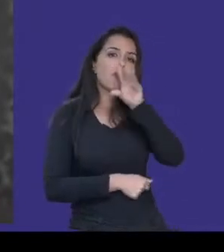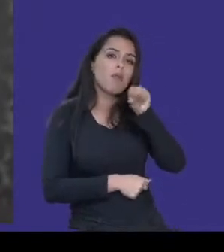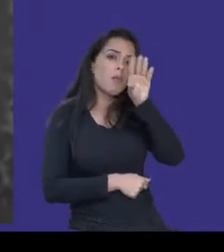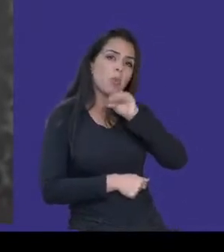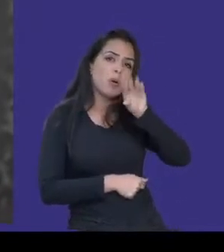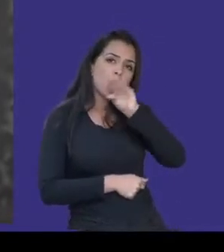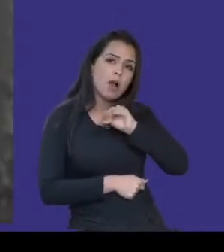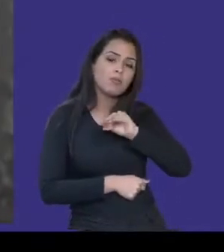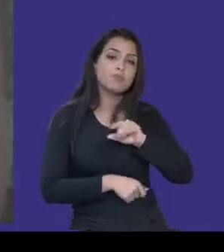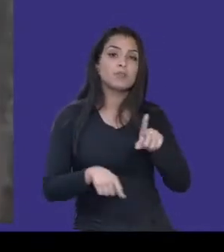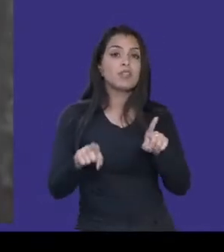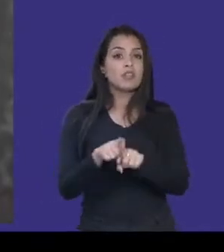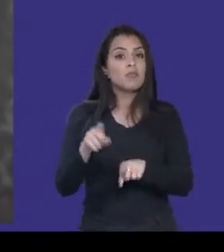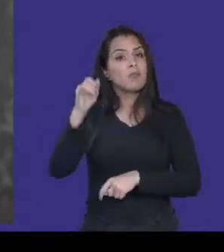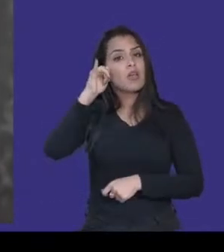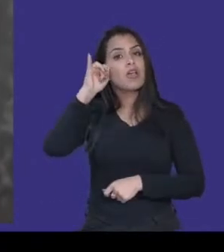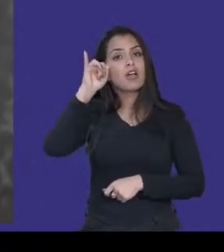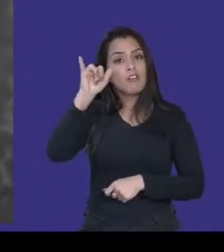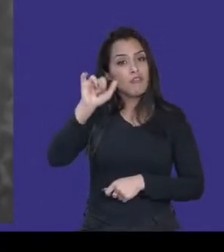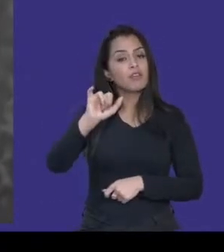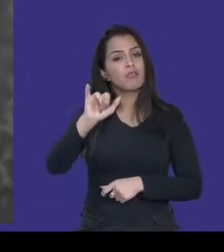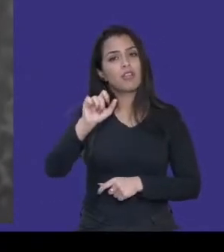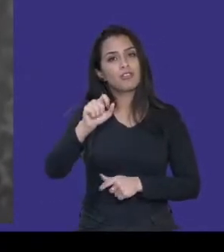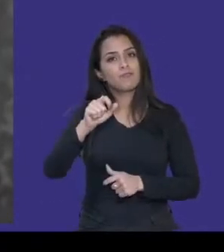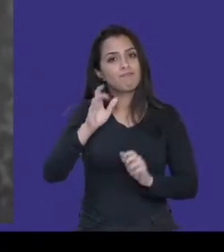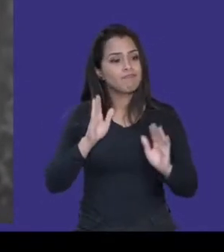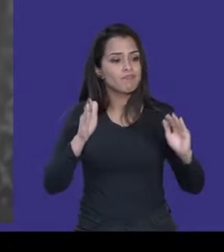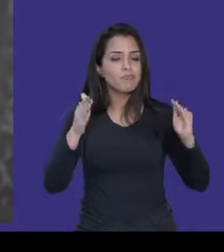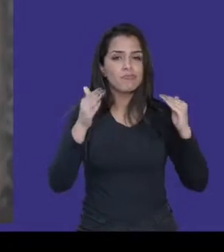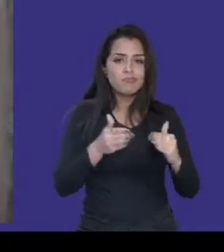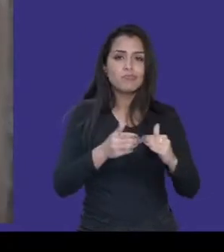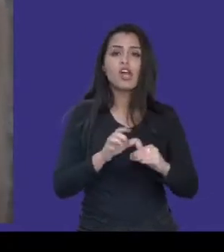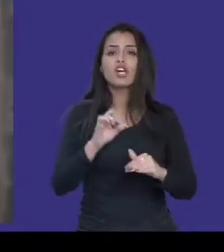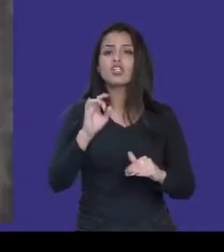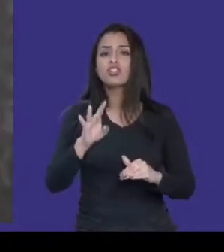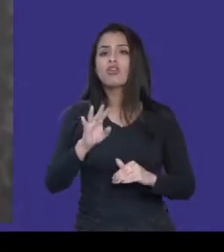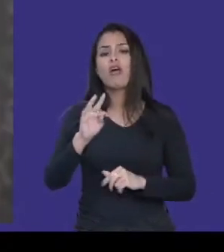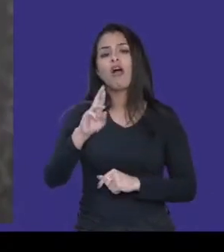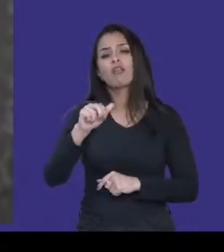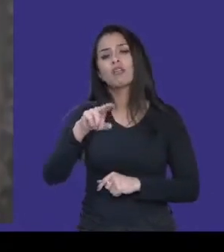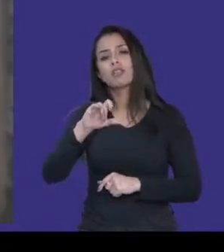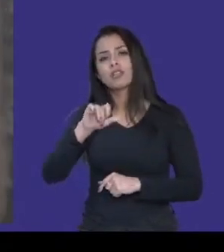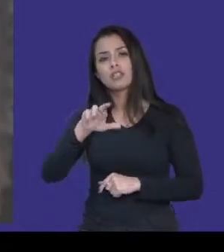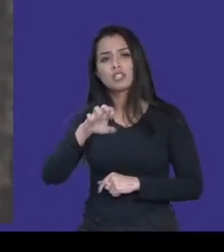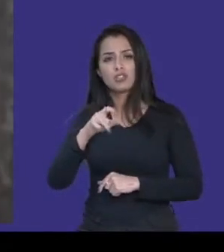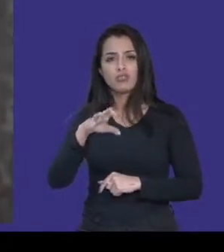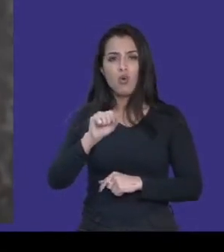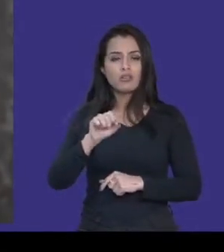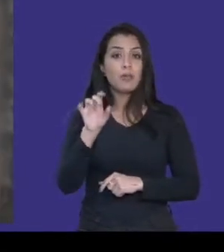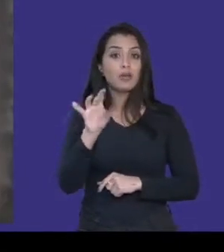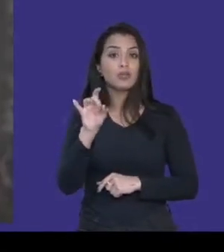confiar apenas, isso é super importante, hein? Não confiar nas transcrições geradas automaticamente.